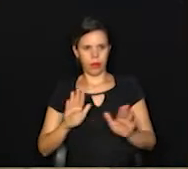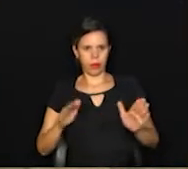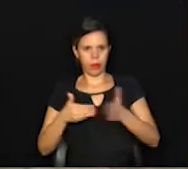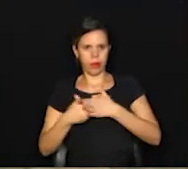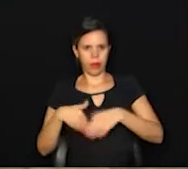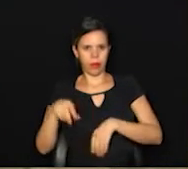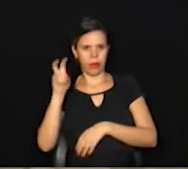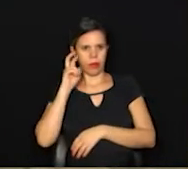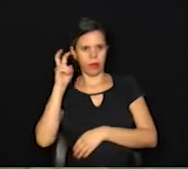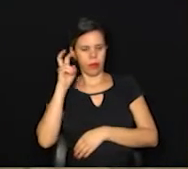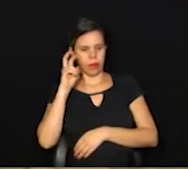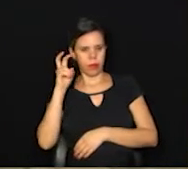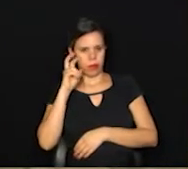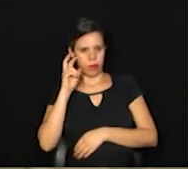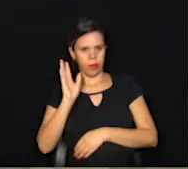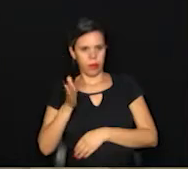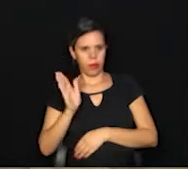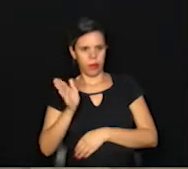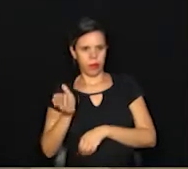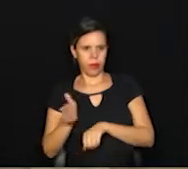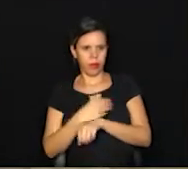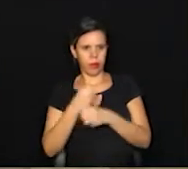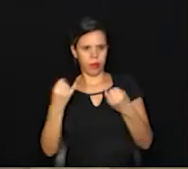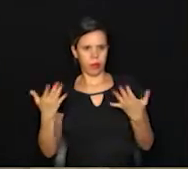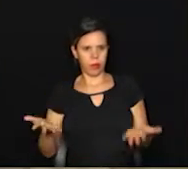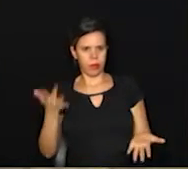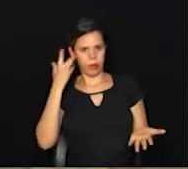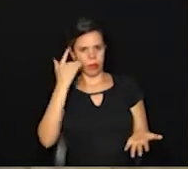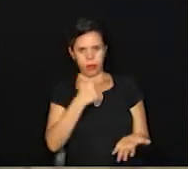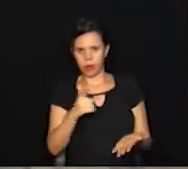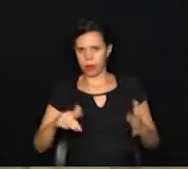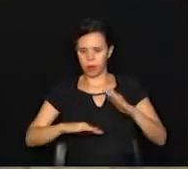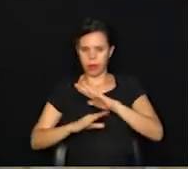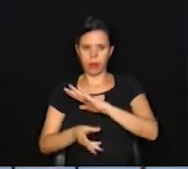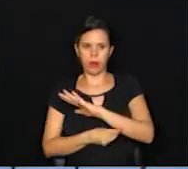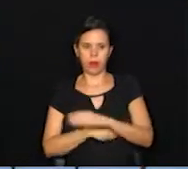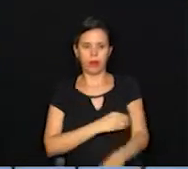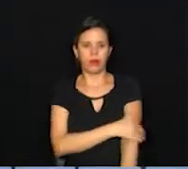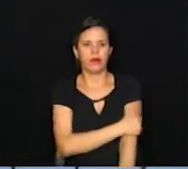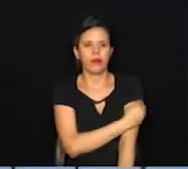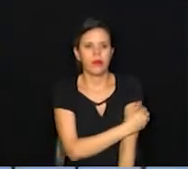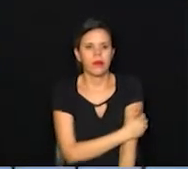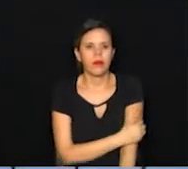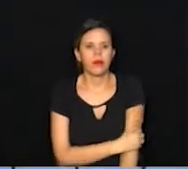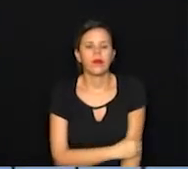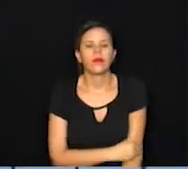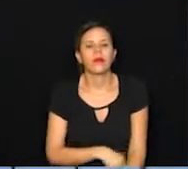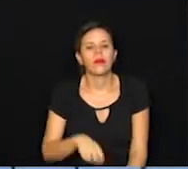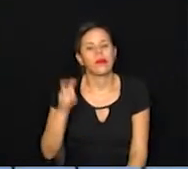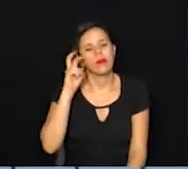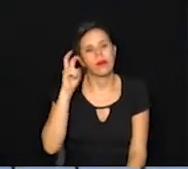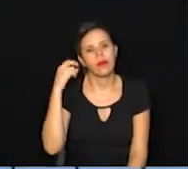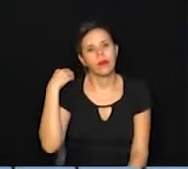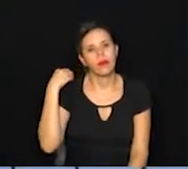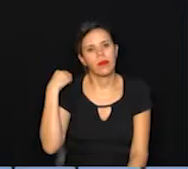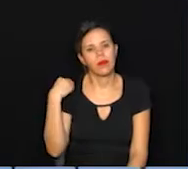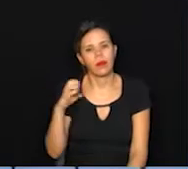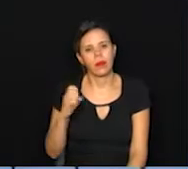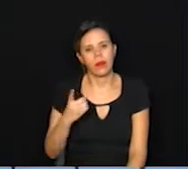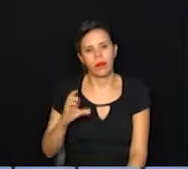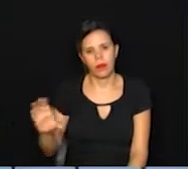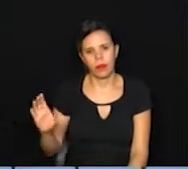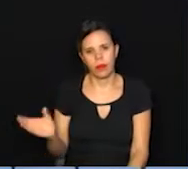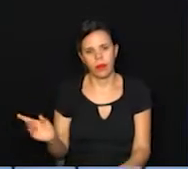-feira, né? Isso mesmo. A gente já adianta aqui, porque amanhã não tem câmara total. Olha só, quinta-feira, a Indec